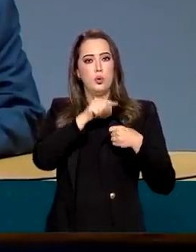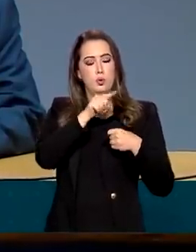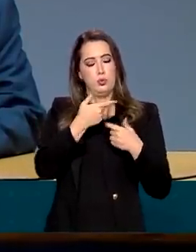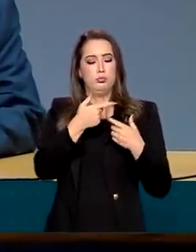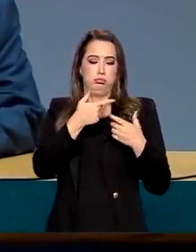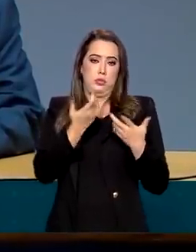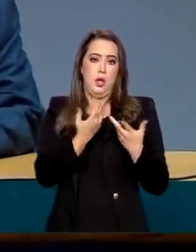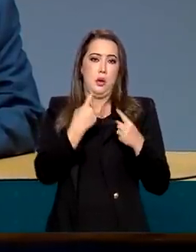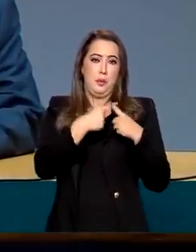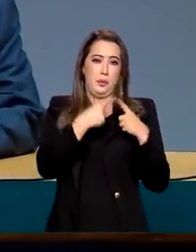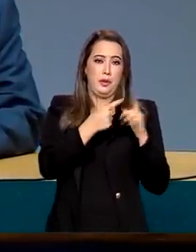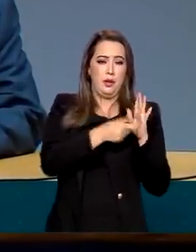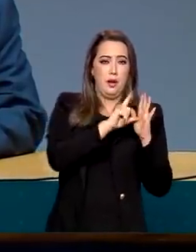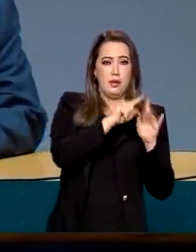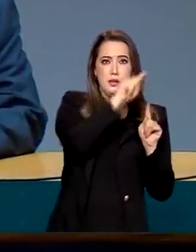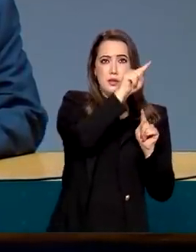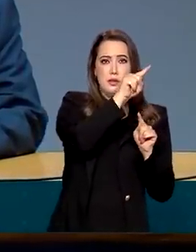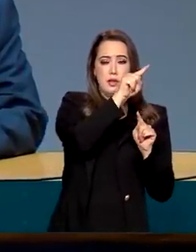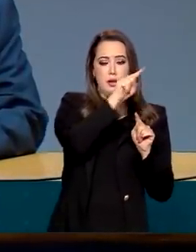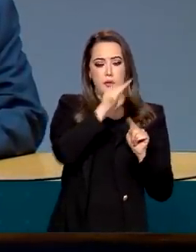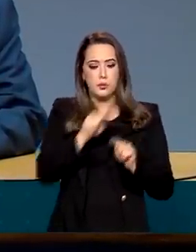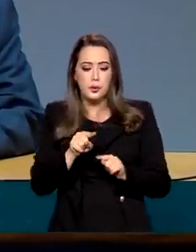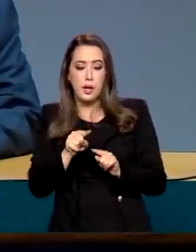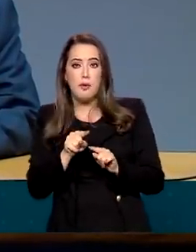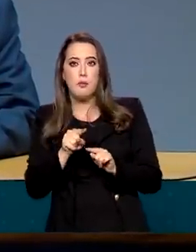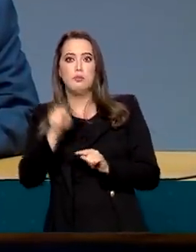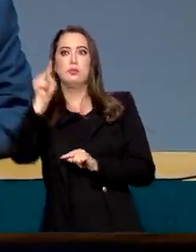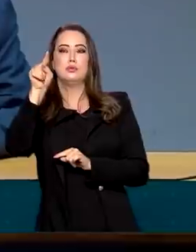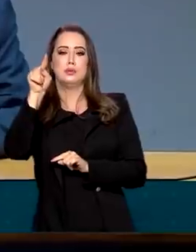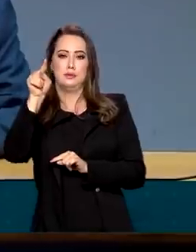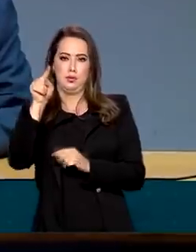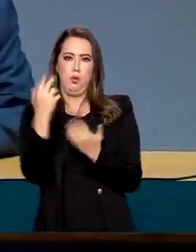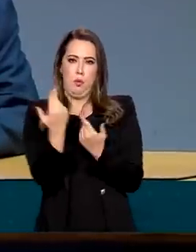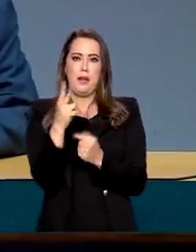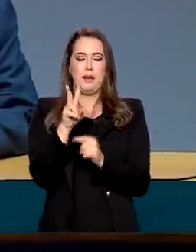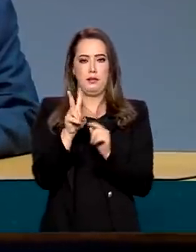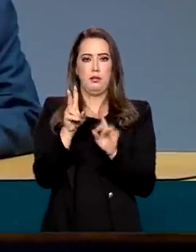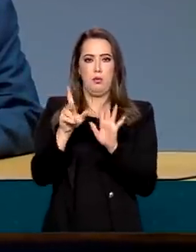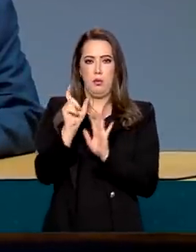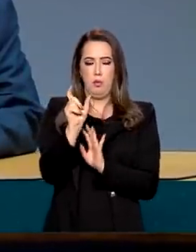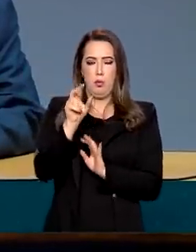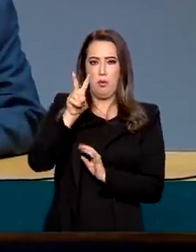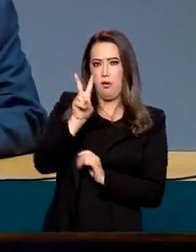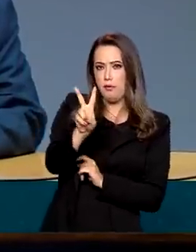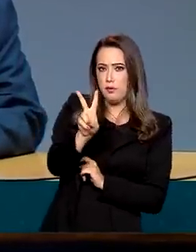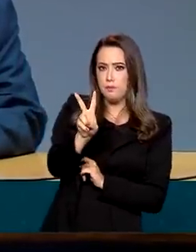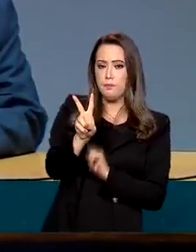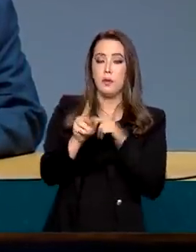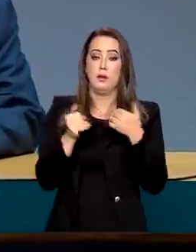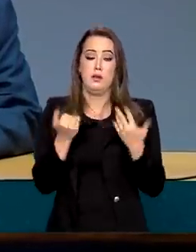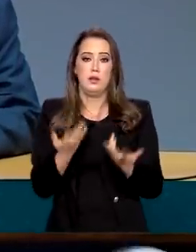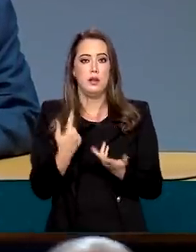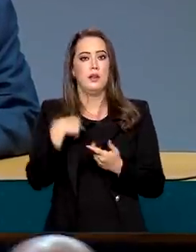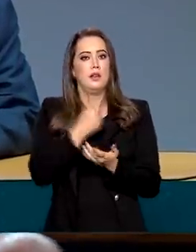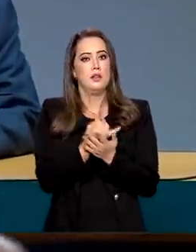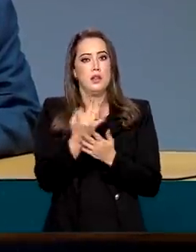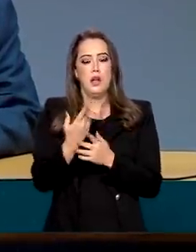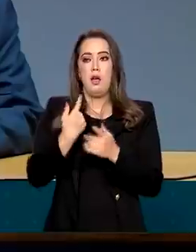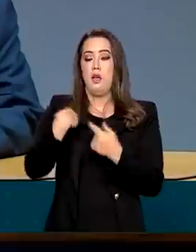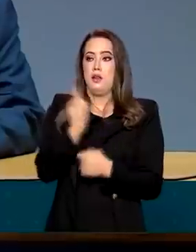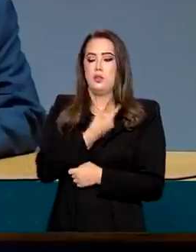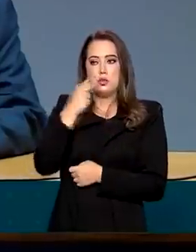legado ainda da política do fique em casa, a economia a vê depois. Tem muita gente passando necessidade,